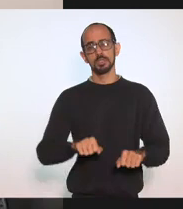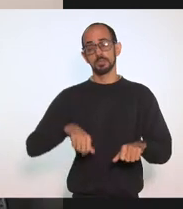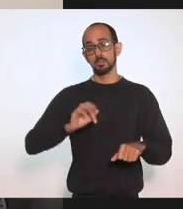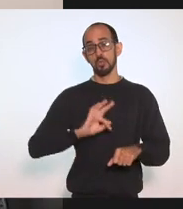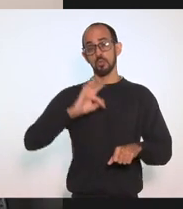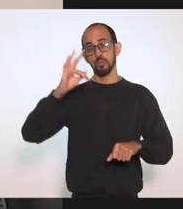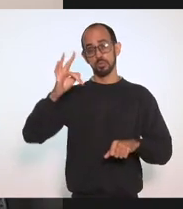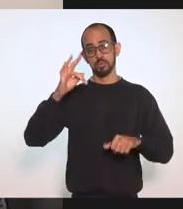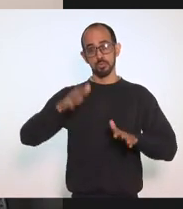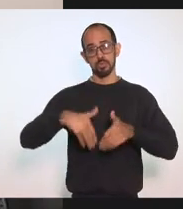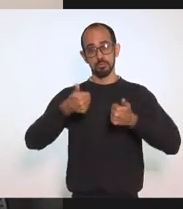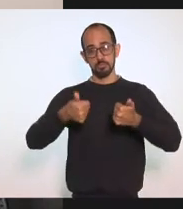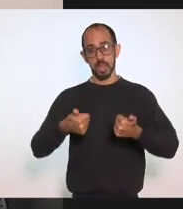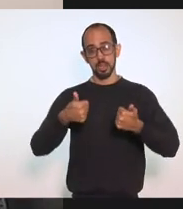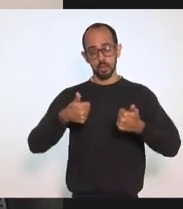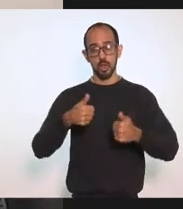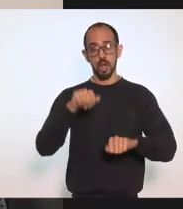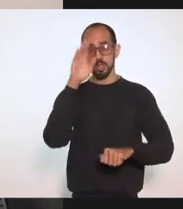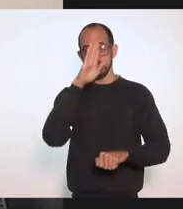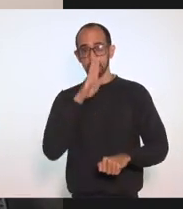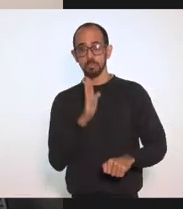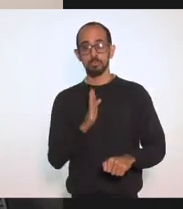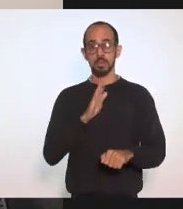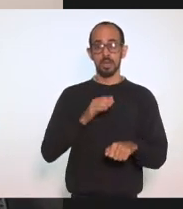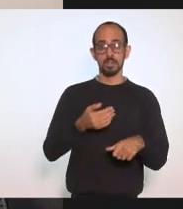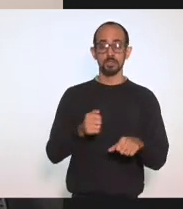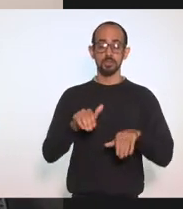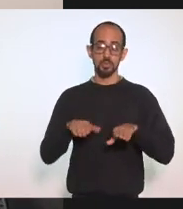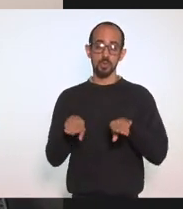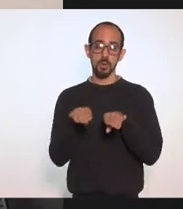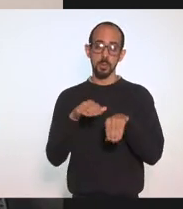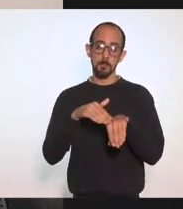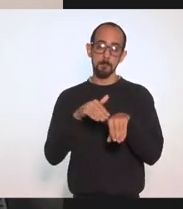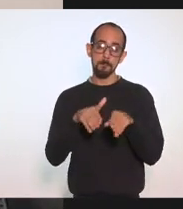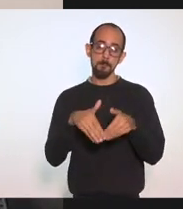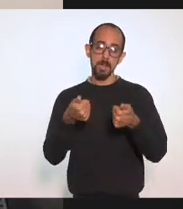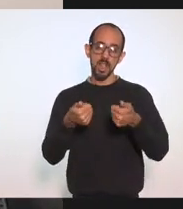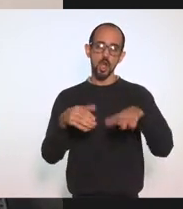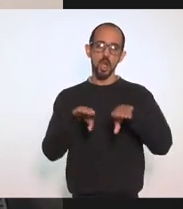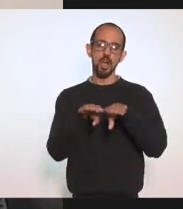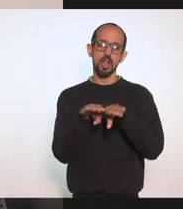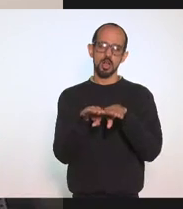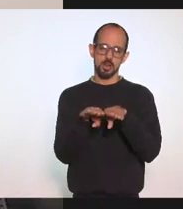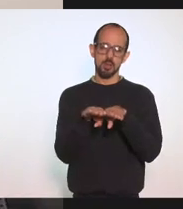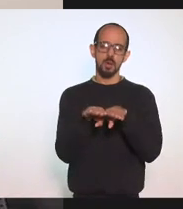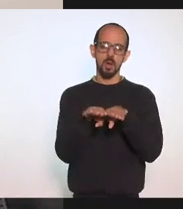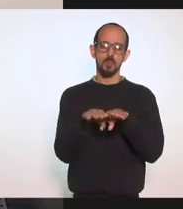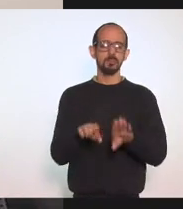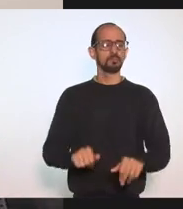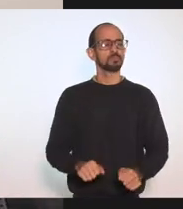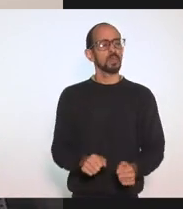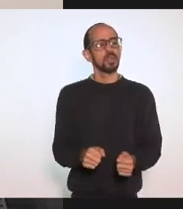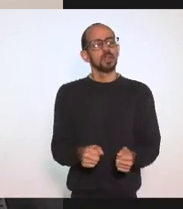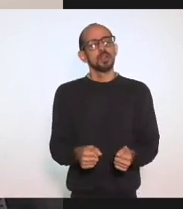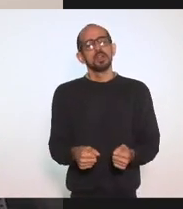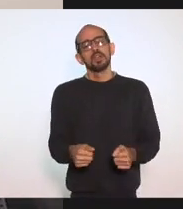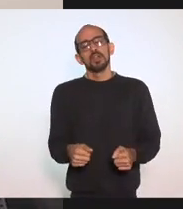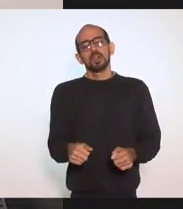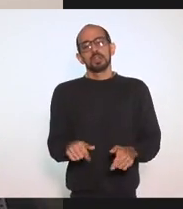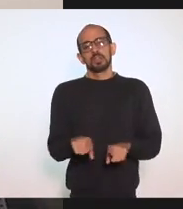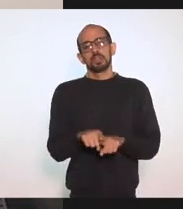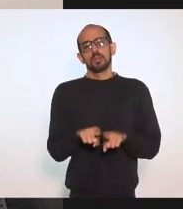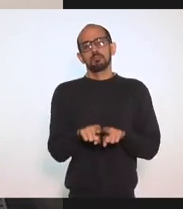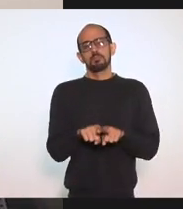Perspectivas E um país Com mais Equidade Para finalizar Gostaria de Ressaltar A imensa